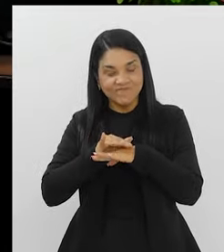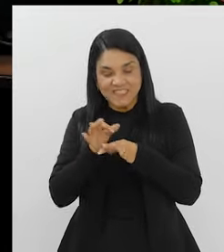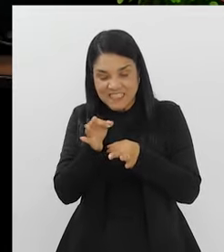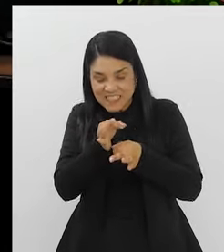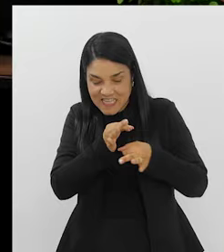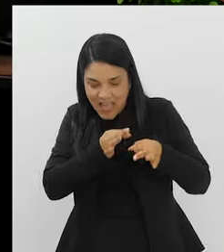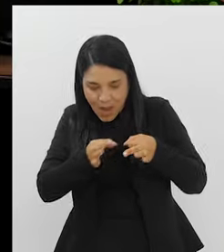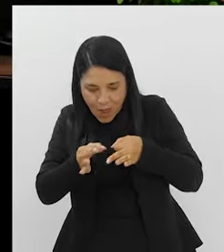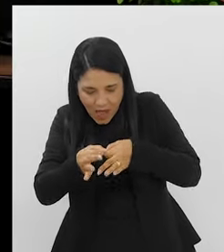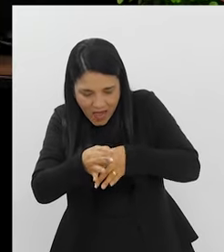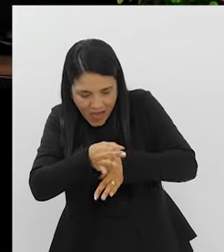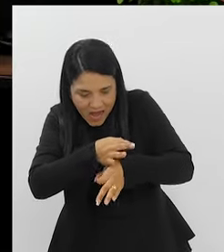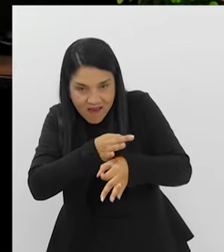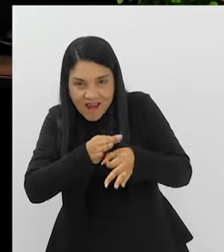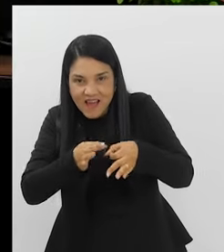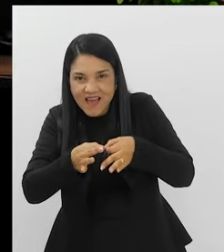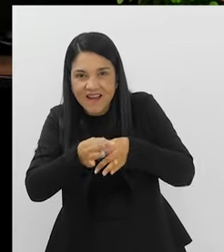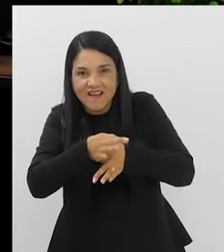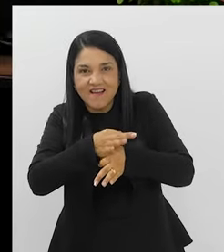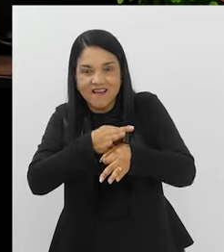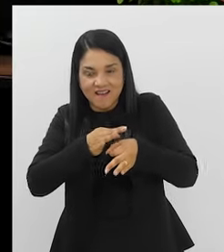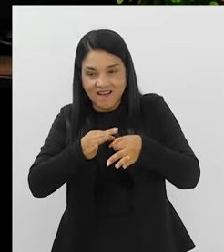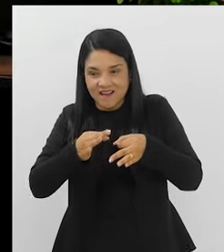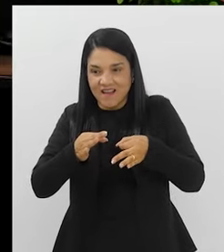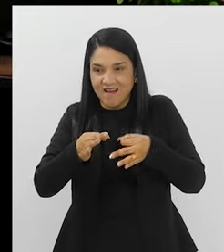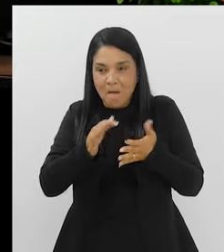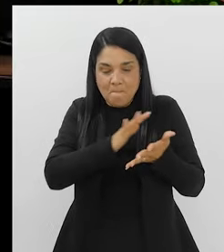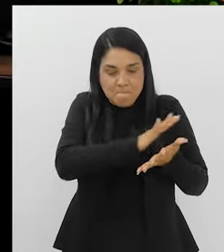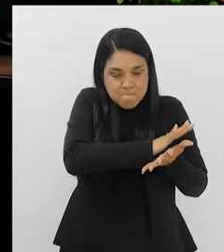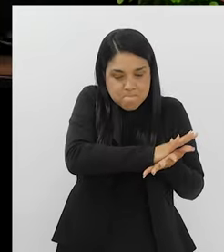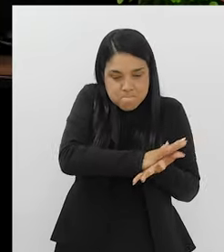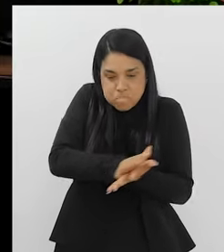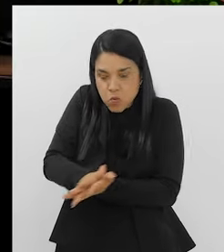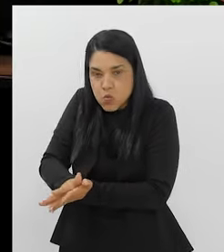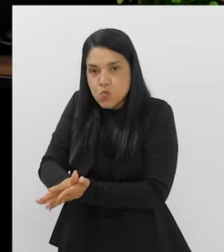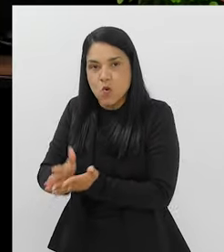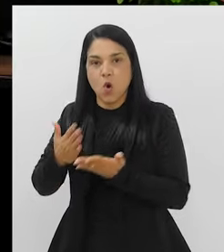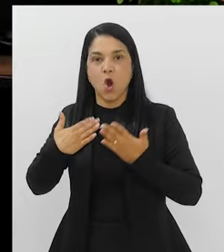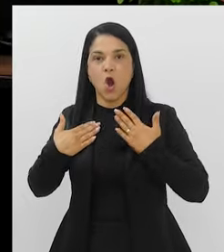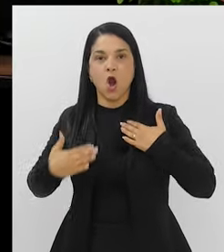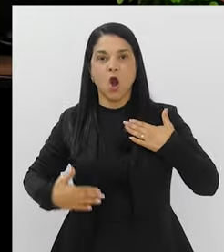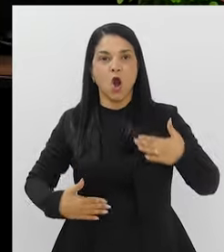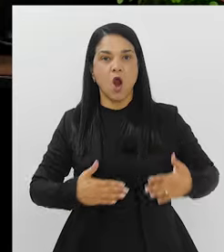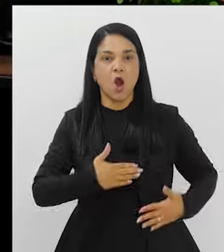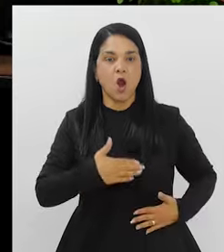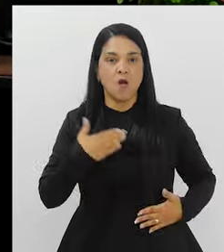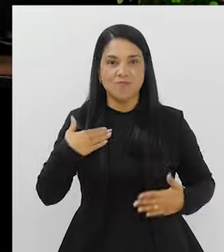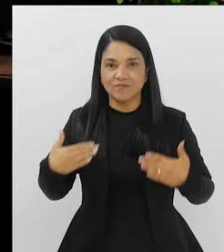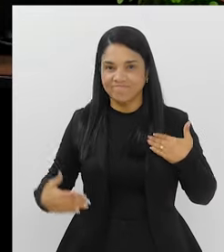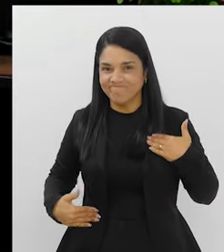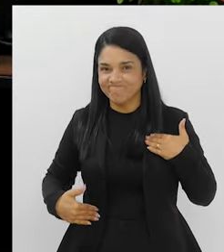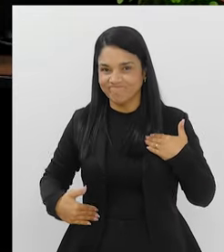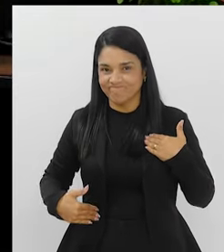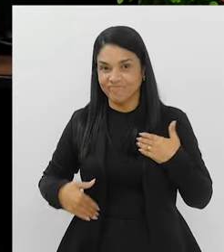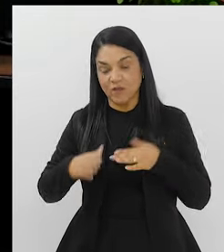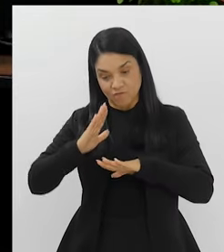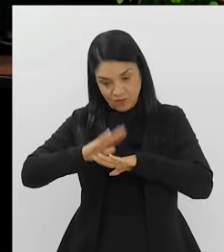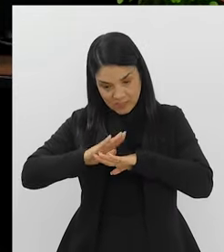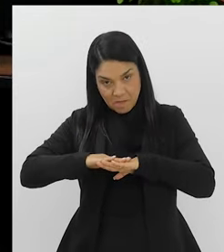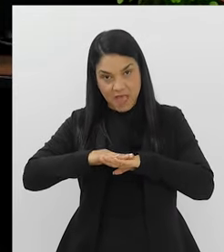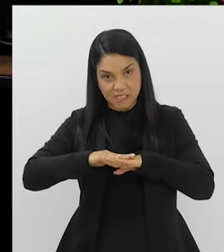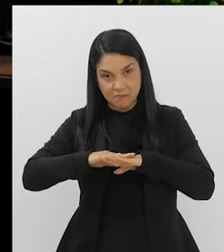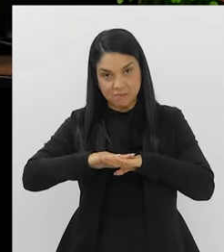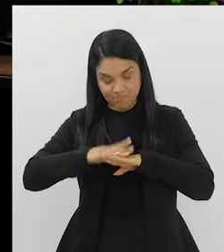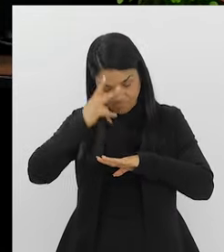células do seu corpo vão atacar o seu próprio corpo. Entendeu? Então, você faz mal para você mesmo.